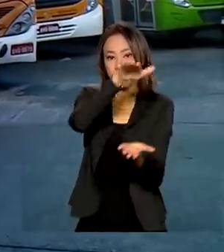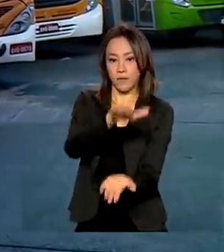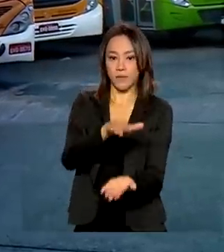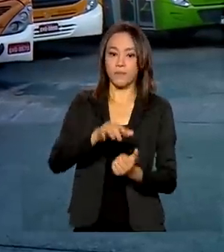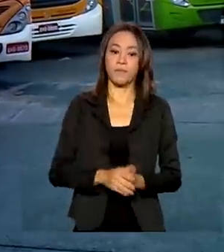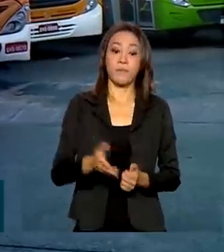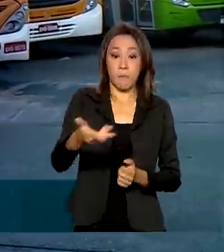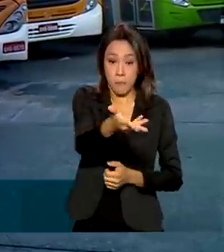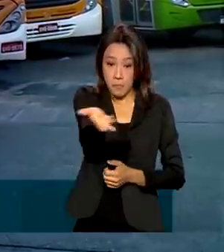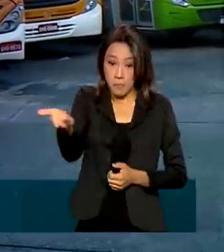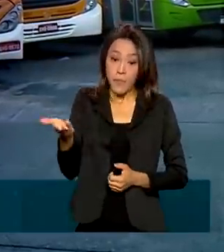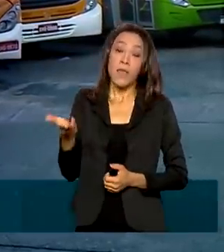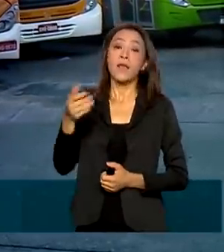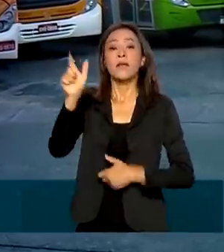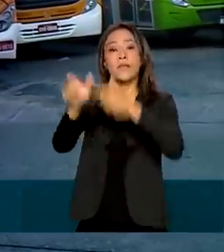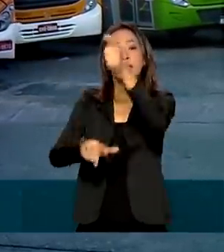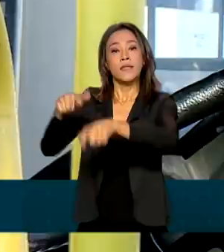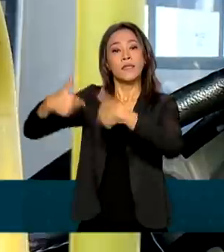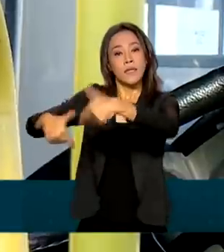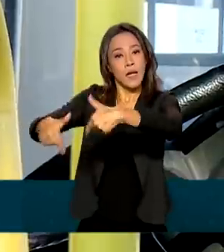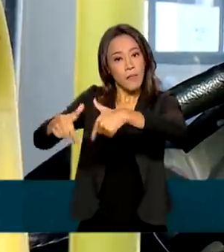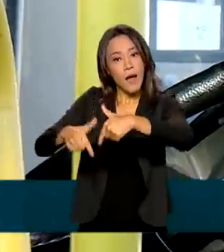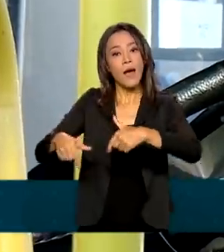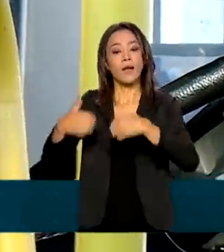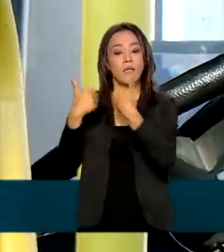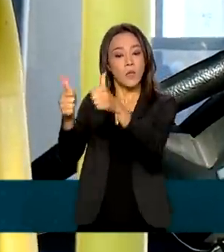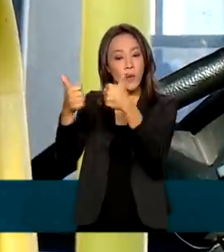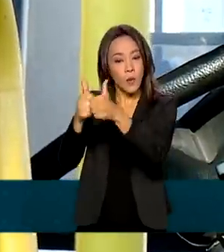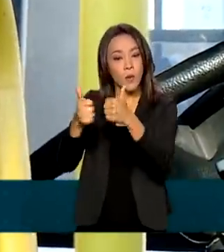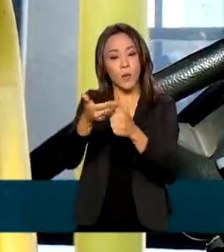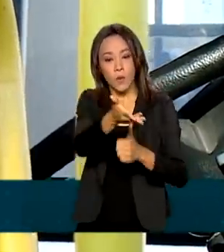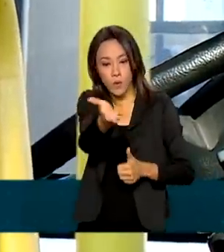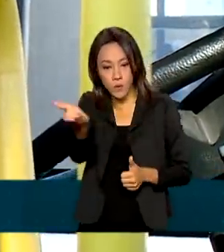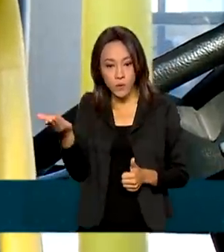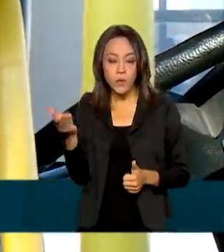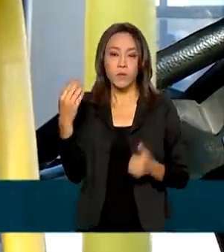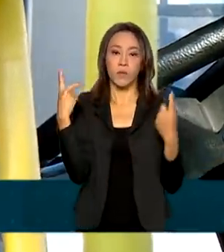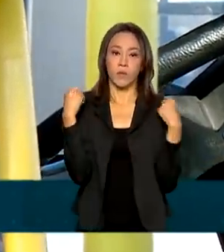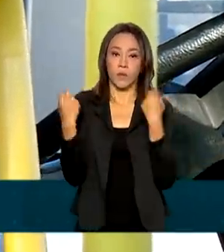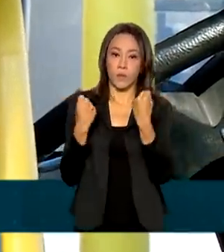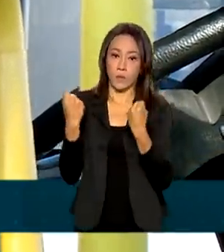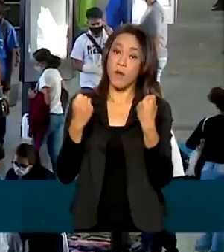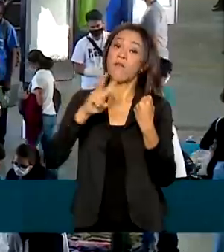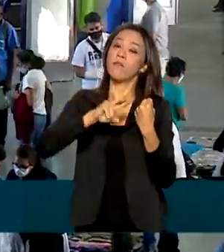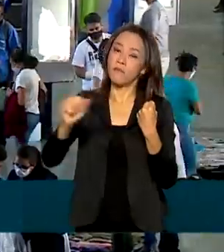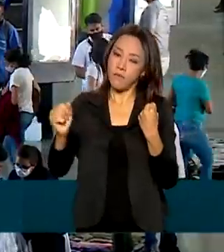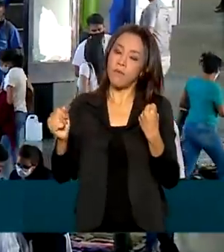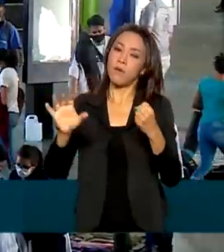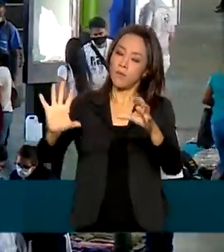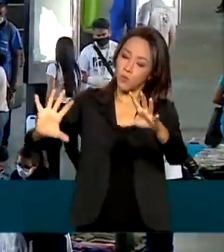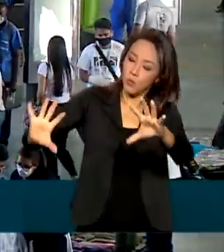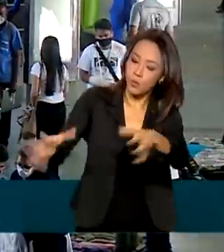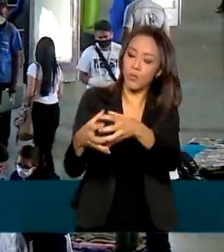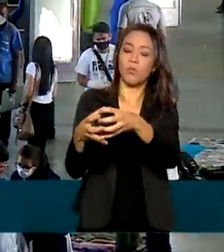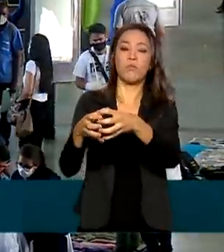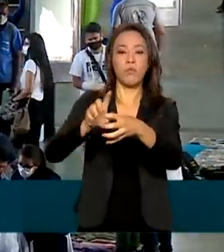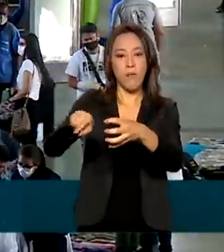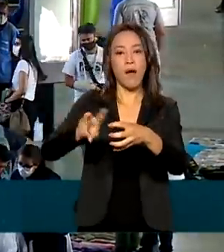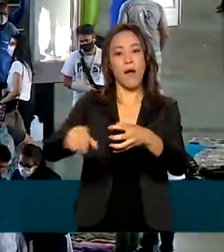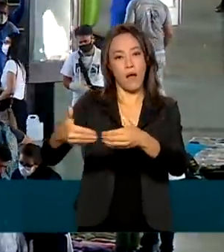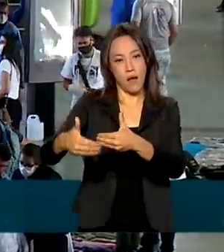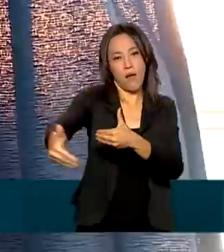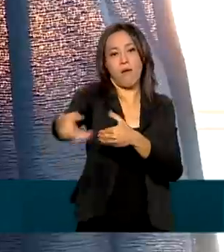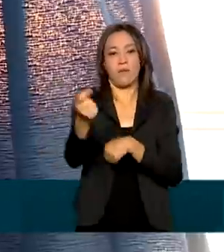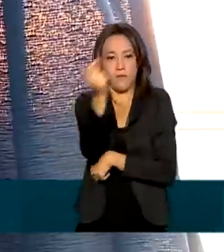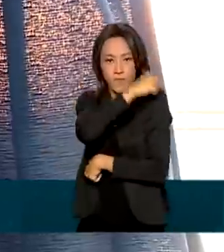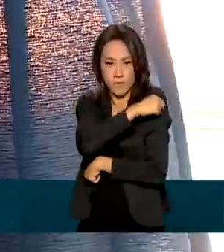do transporte coletivo rodoviário urbano e de longo curso de passageiros foram incluídos na campanha de vacinação contra a Covid